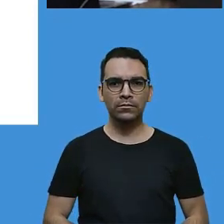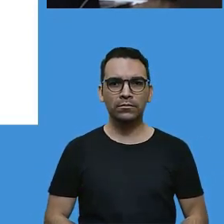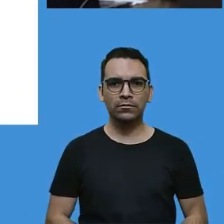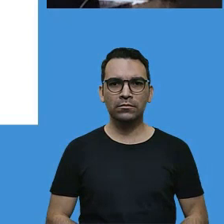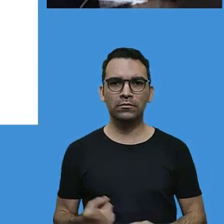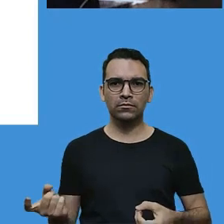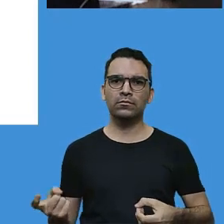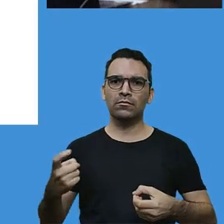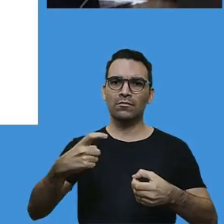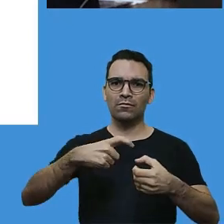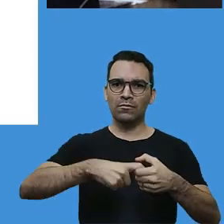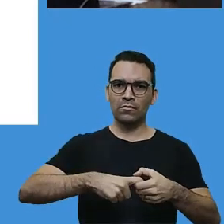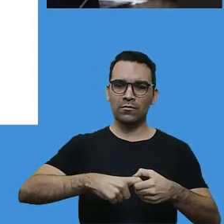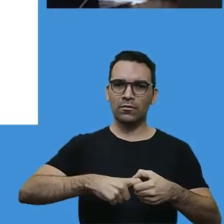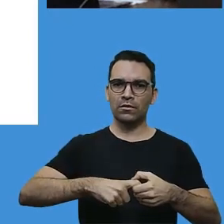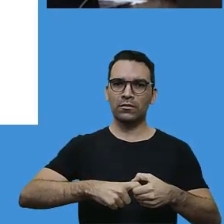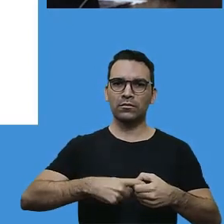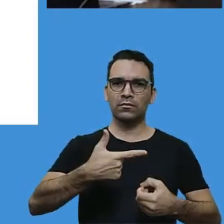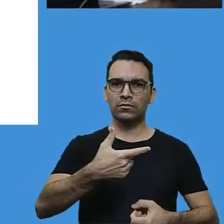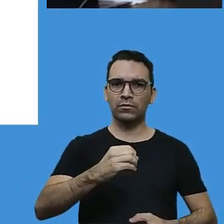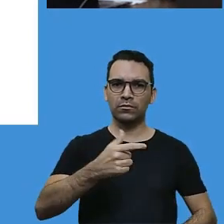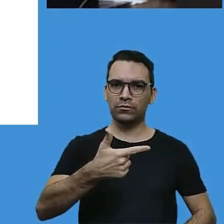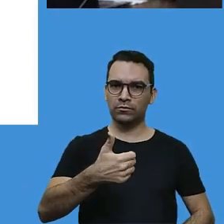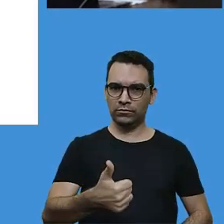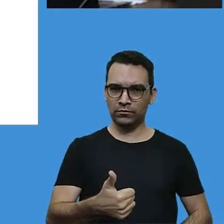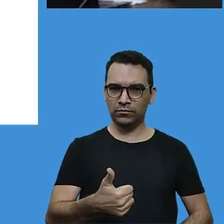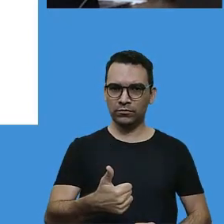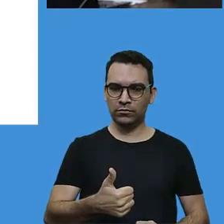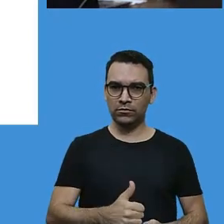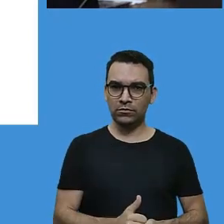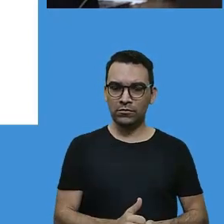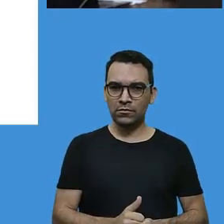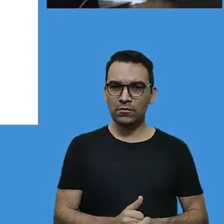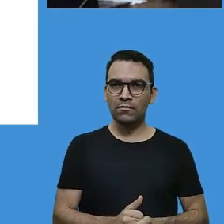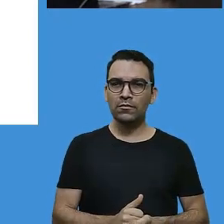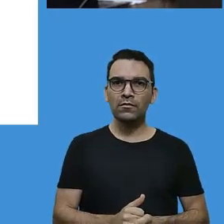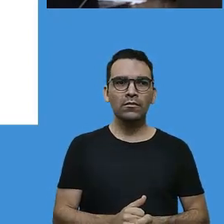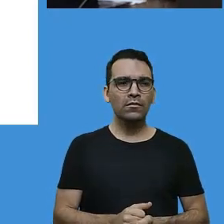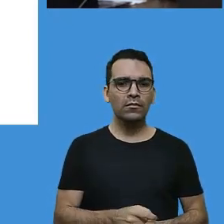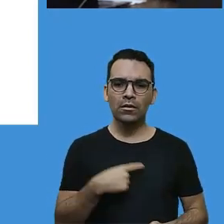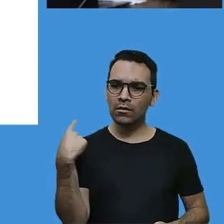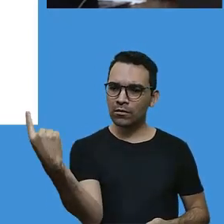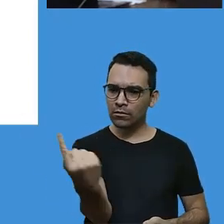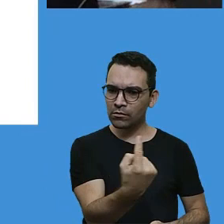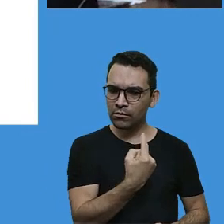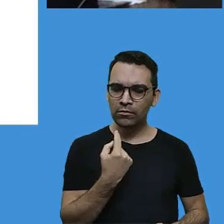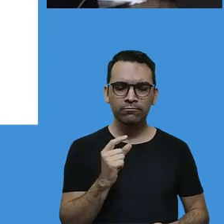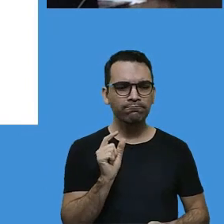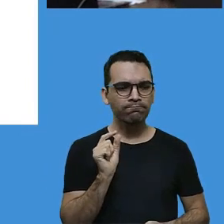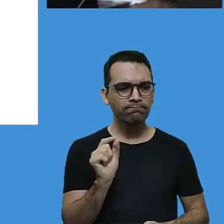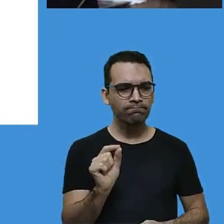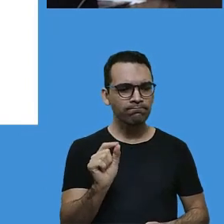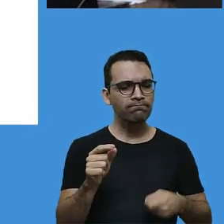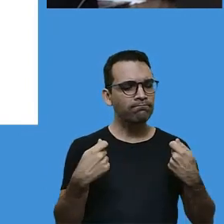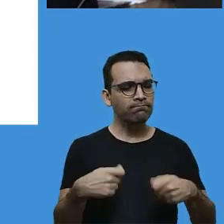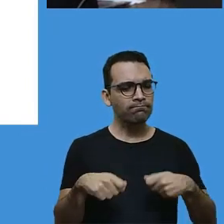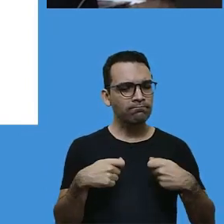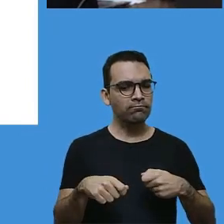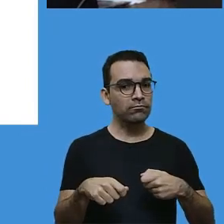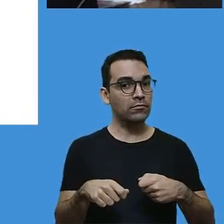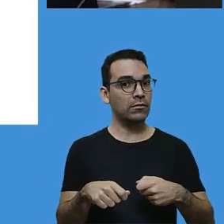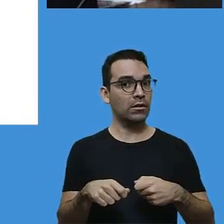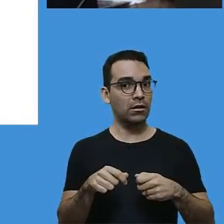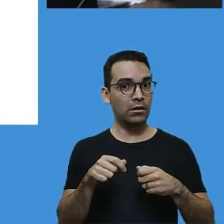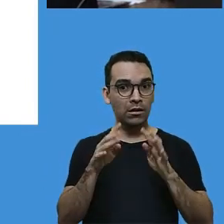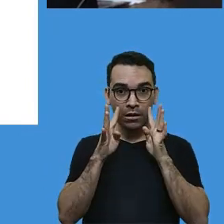Retorno de 2021. O que nós precisamos estar atentos? A saúde